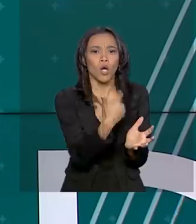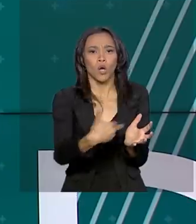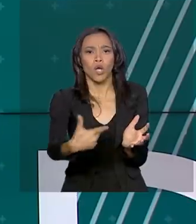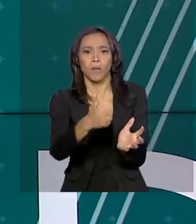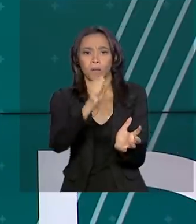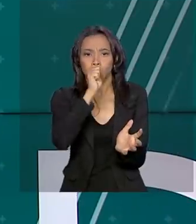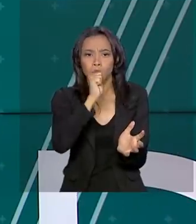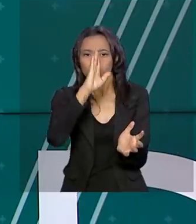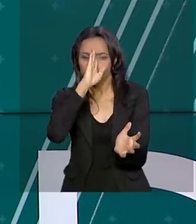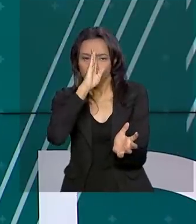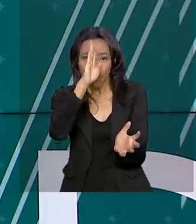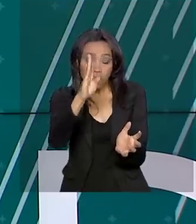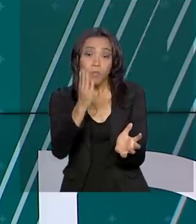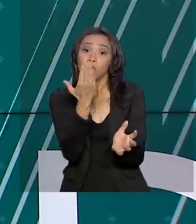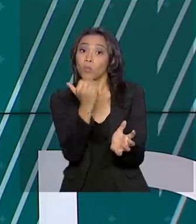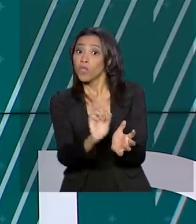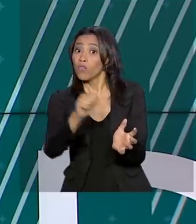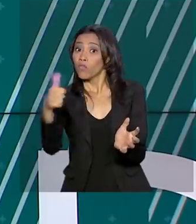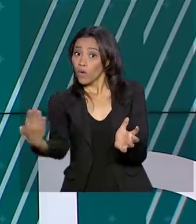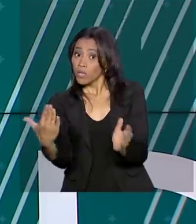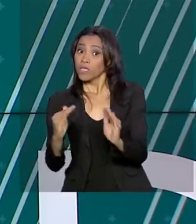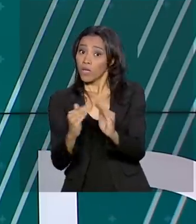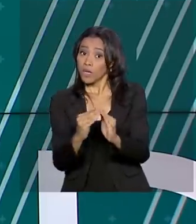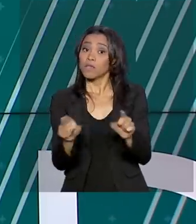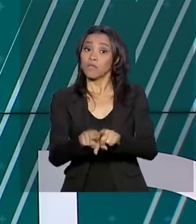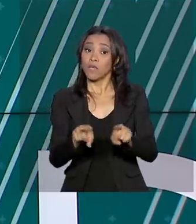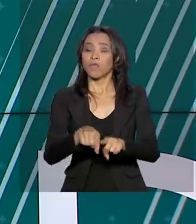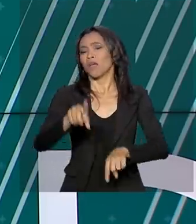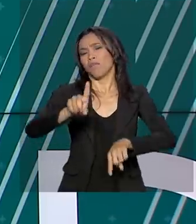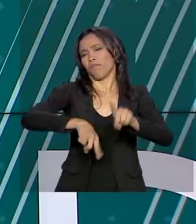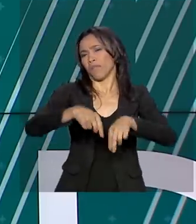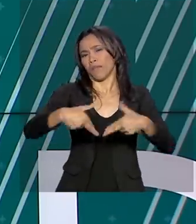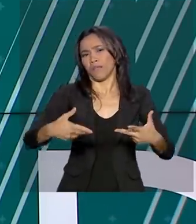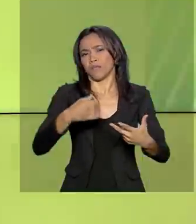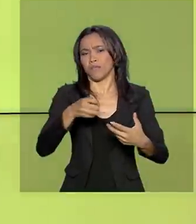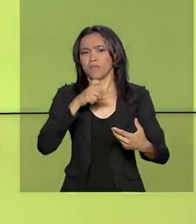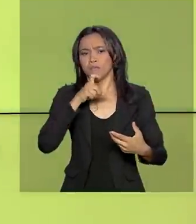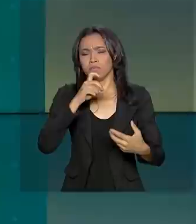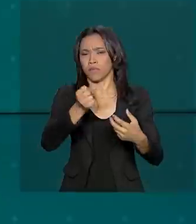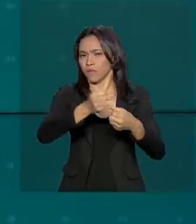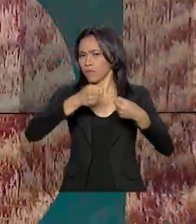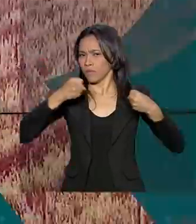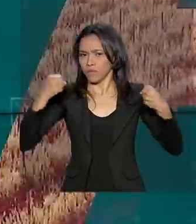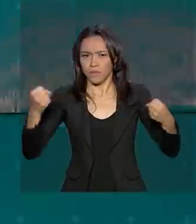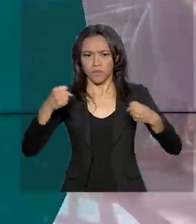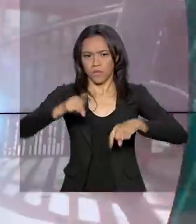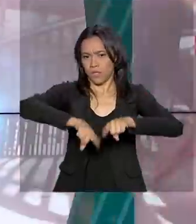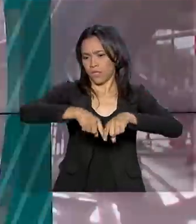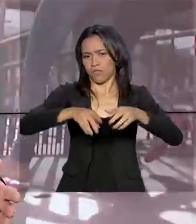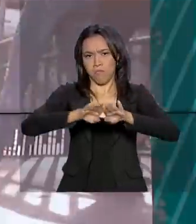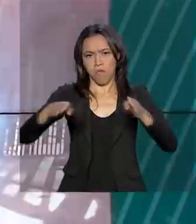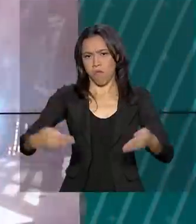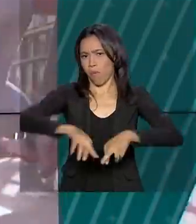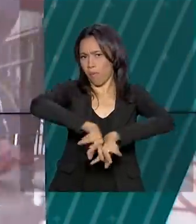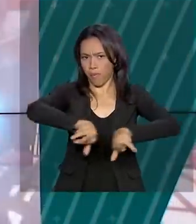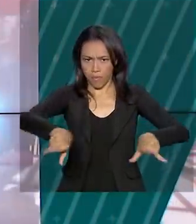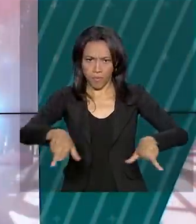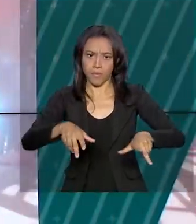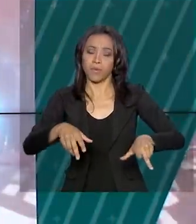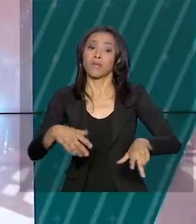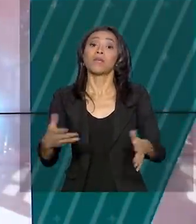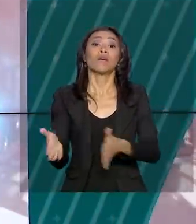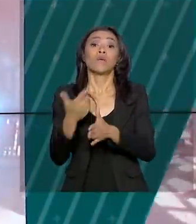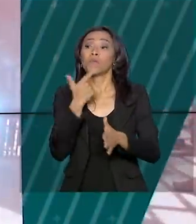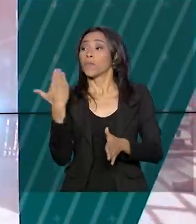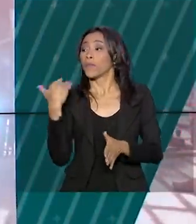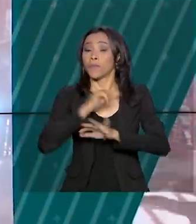principalmente alimentação fora de casa e artigos de residência, como eletrodomésticos e equipamentos. Os dados foram divulgados agora